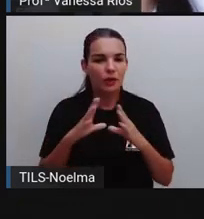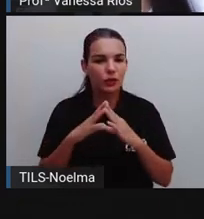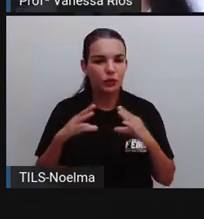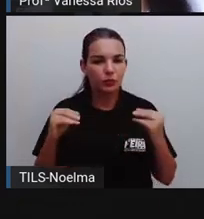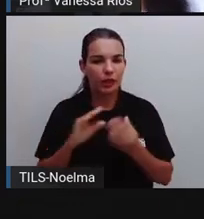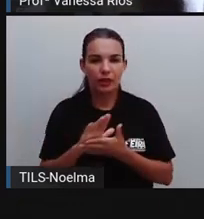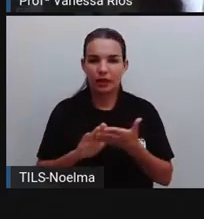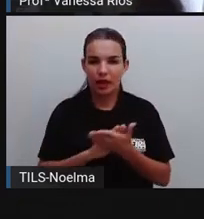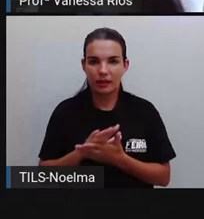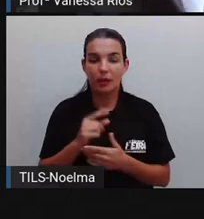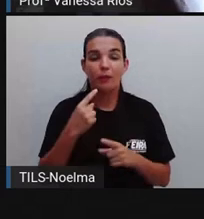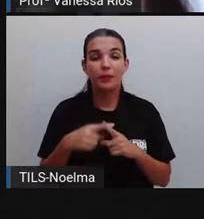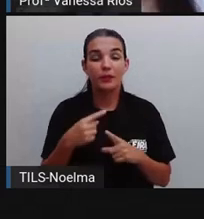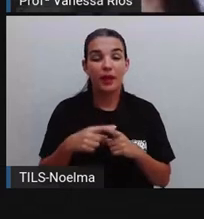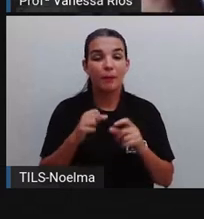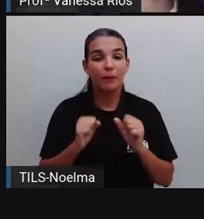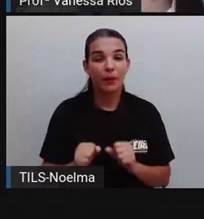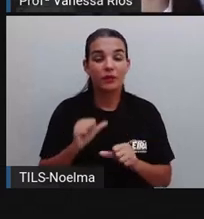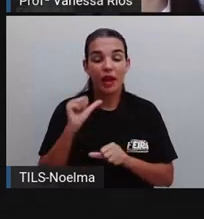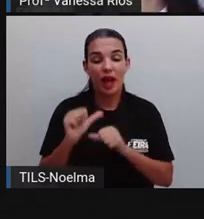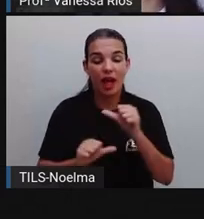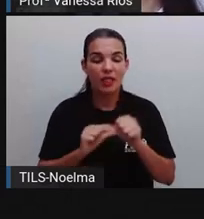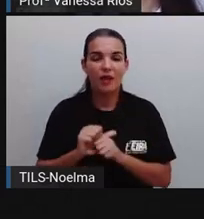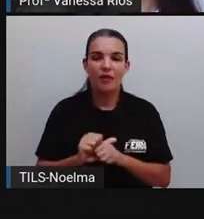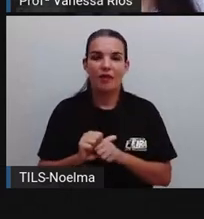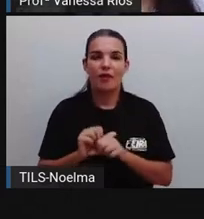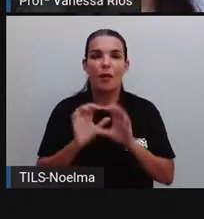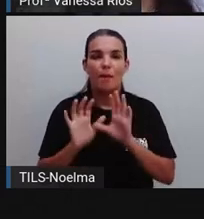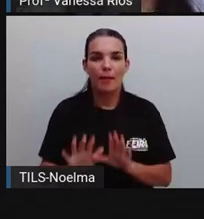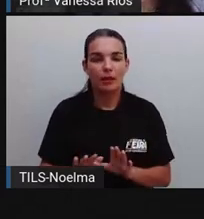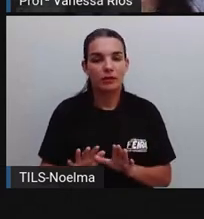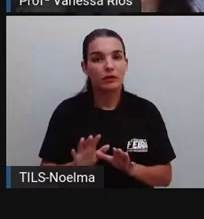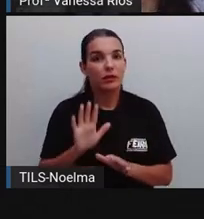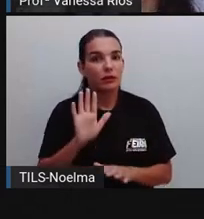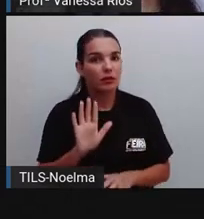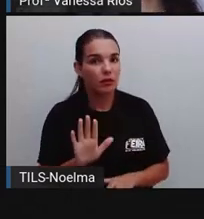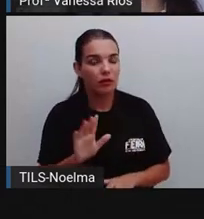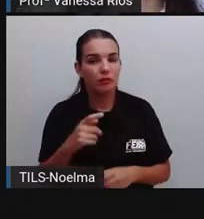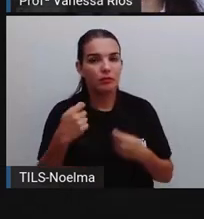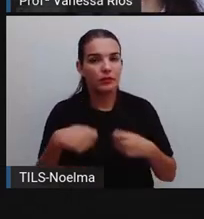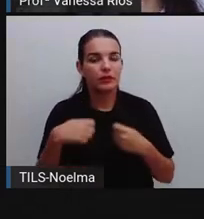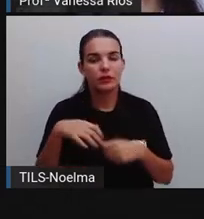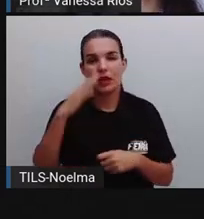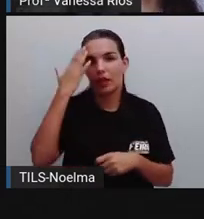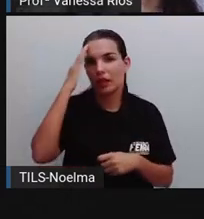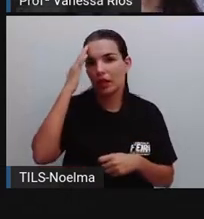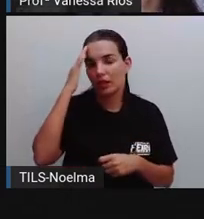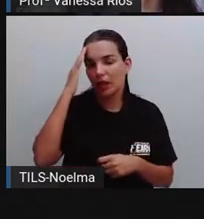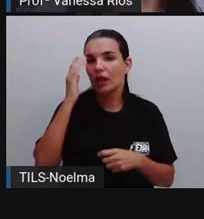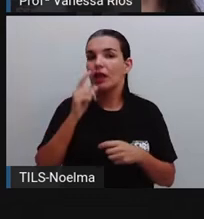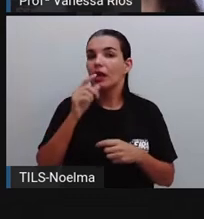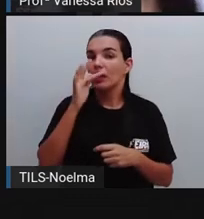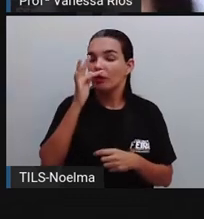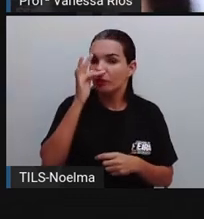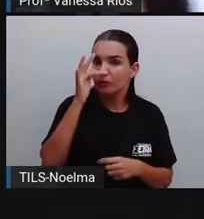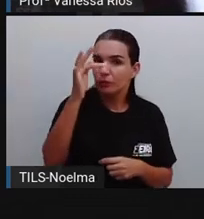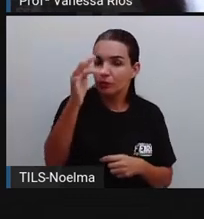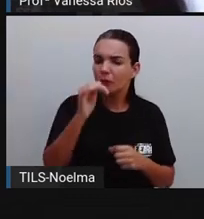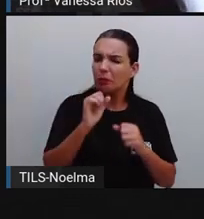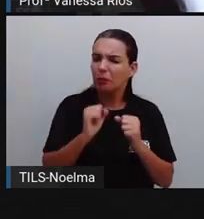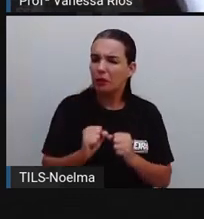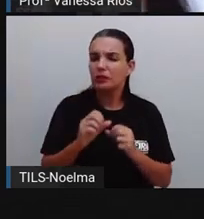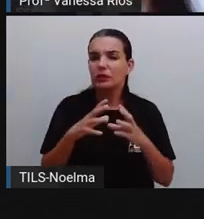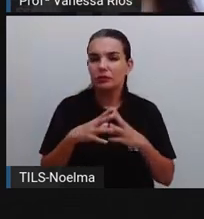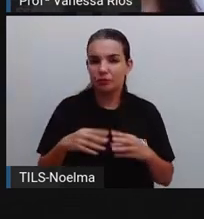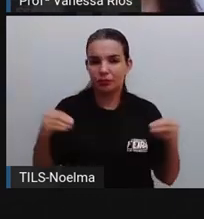poder ser renovável não quer dizer que é inesgotável, né? Dependendo da utilização, se for feito um